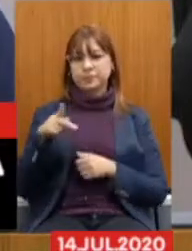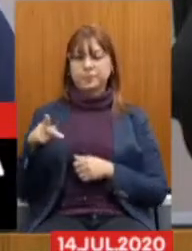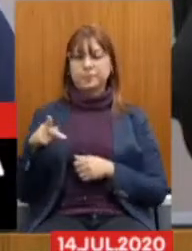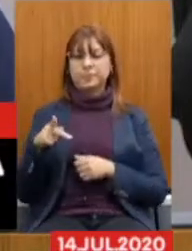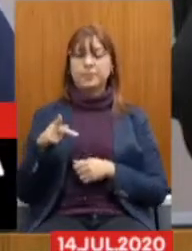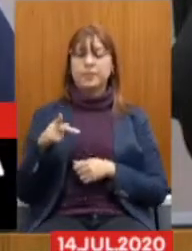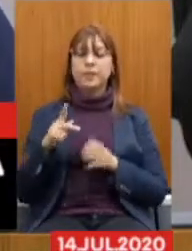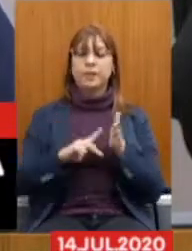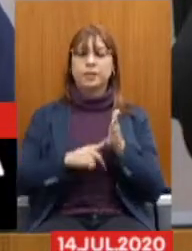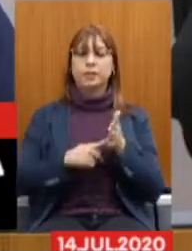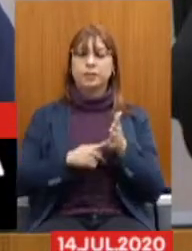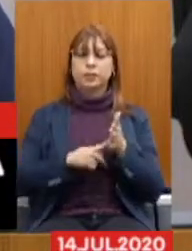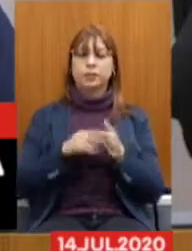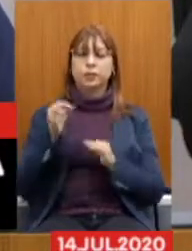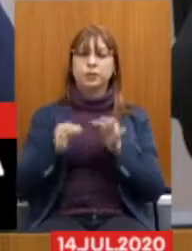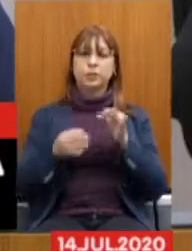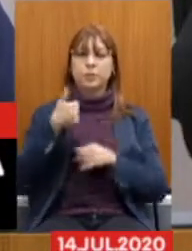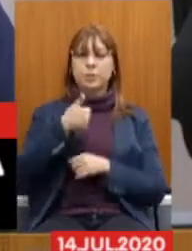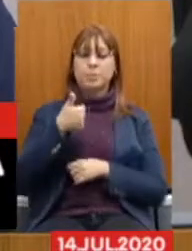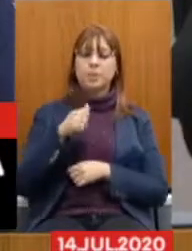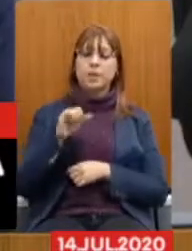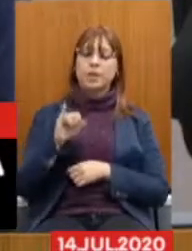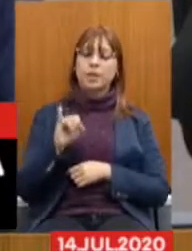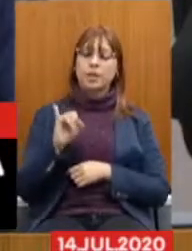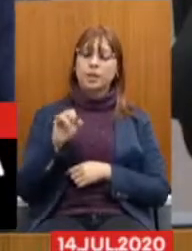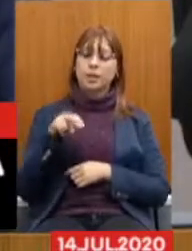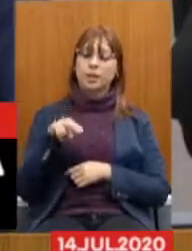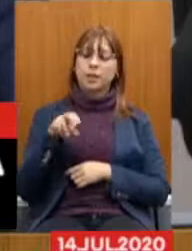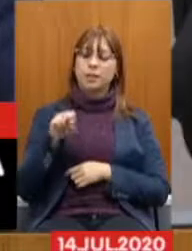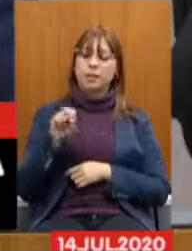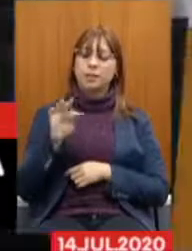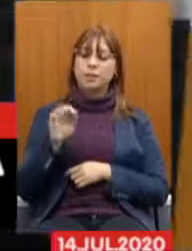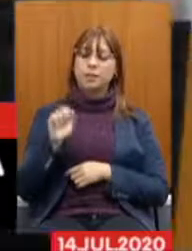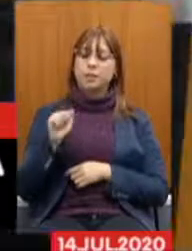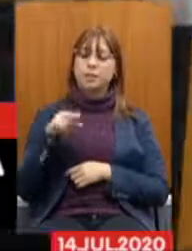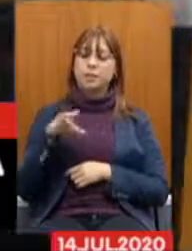primeira instância Do estado De Minas Gerais A palavra Palavra é sua